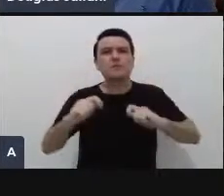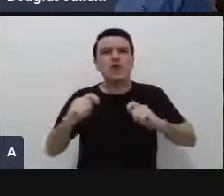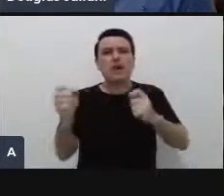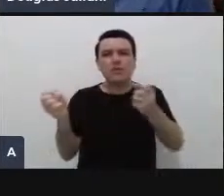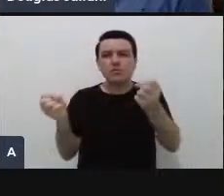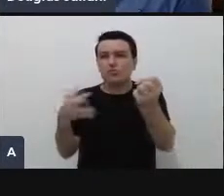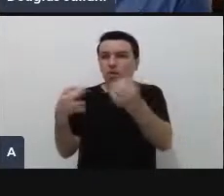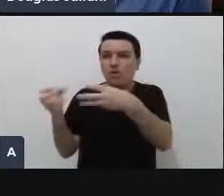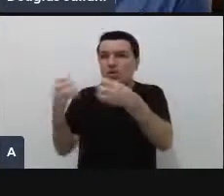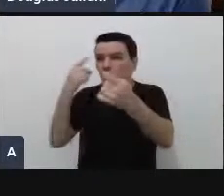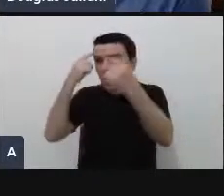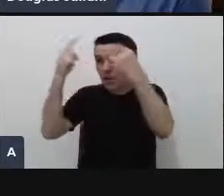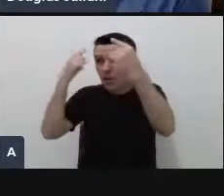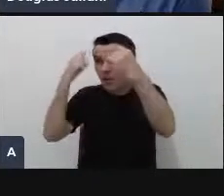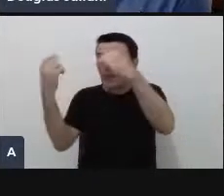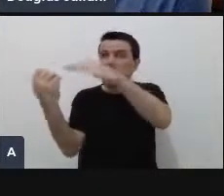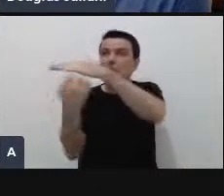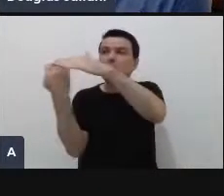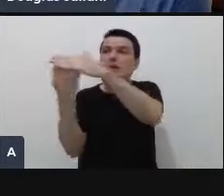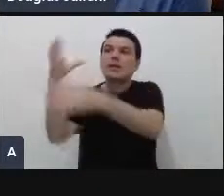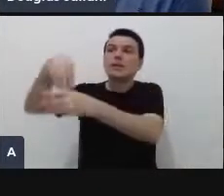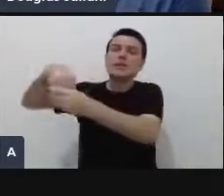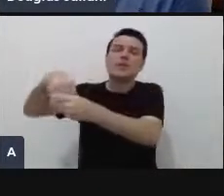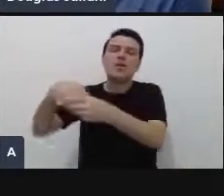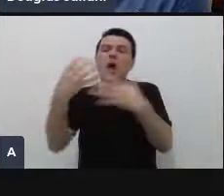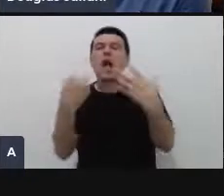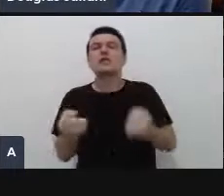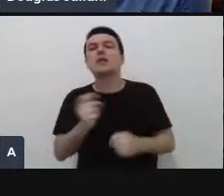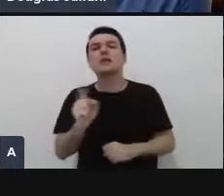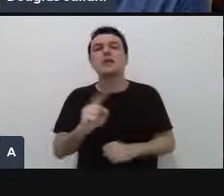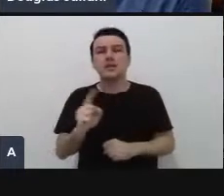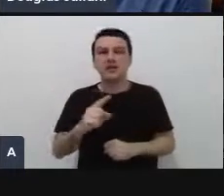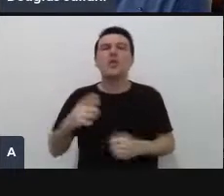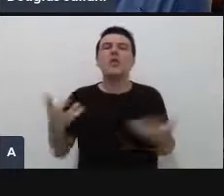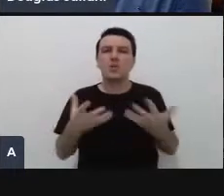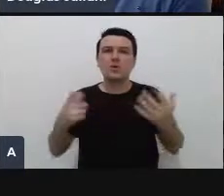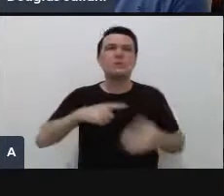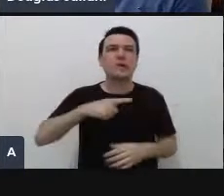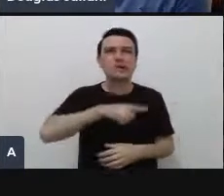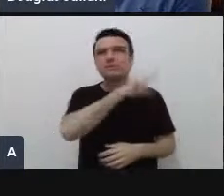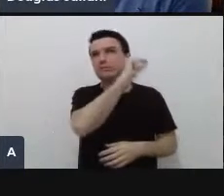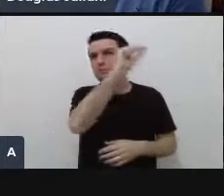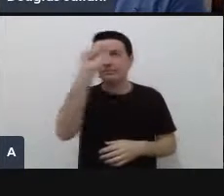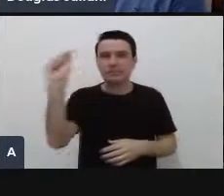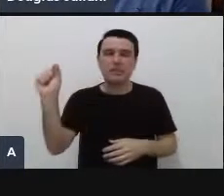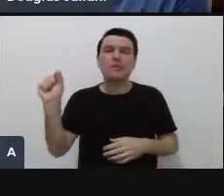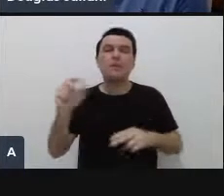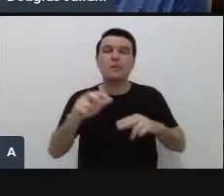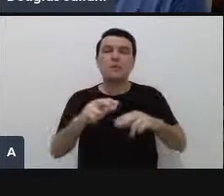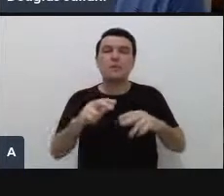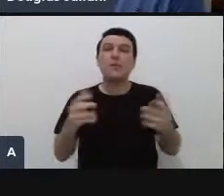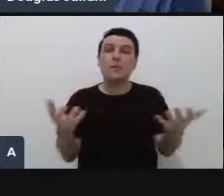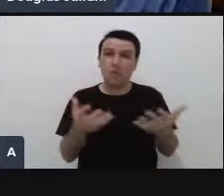rejeitadas assim nas empresas? Certamente a gente vive isso no nosso dia a dia. Então é um pouco sobre isso, a gente vai trazer um pouco aí,